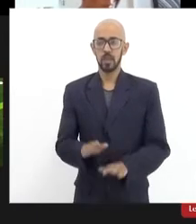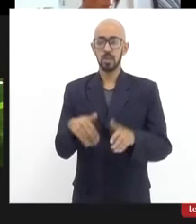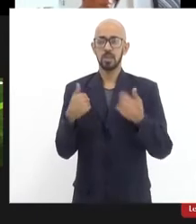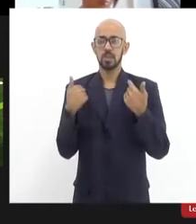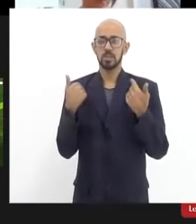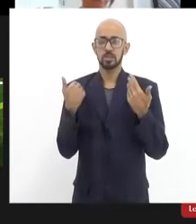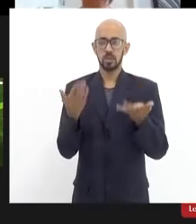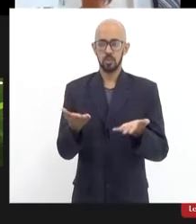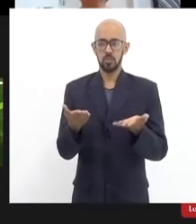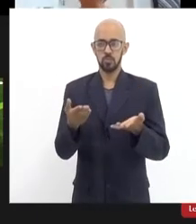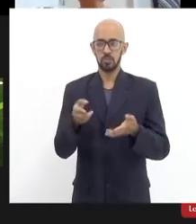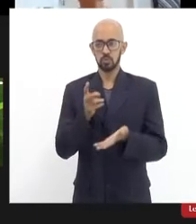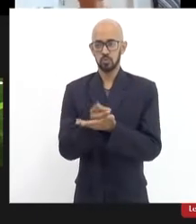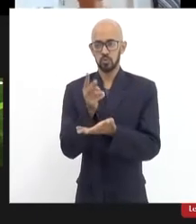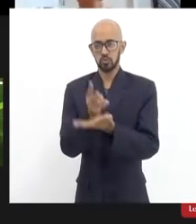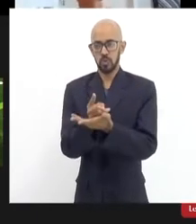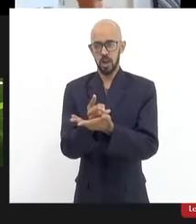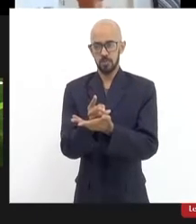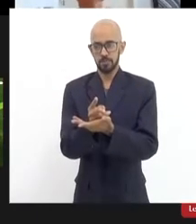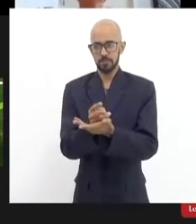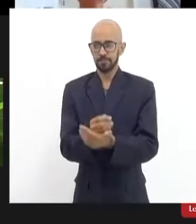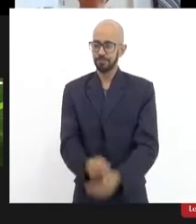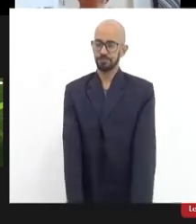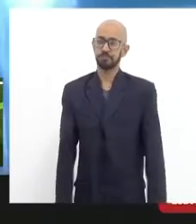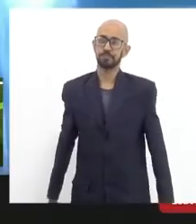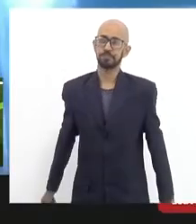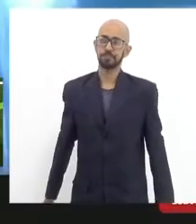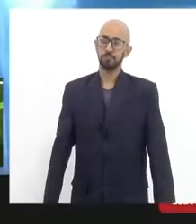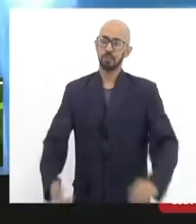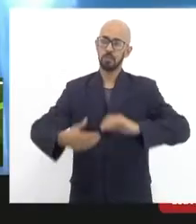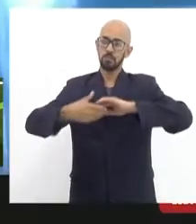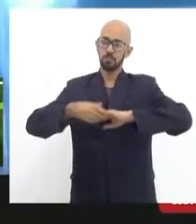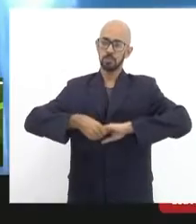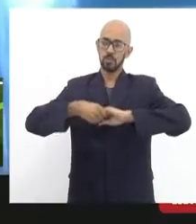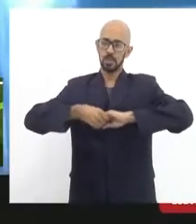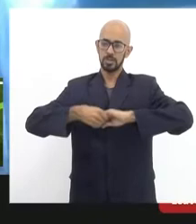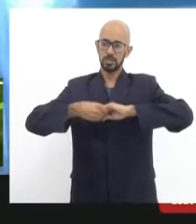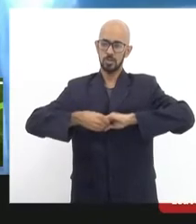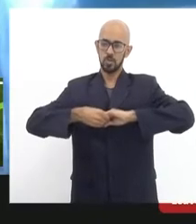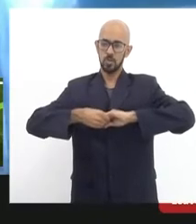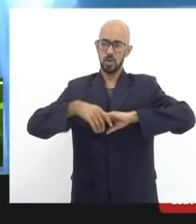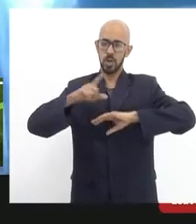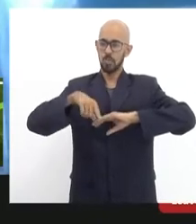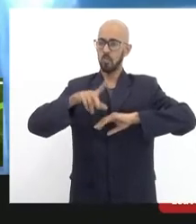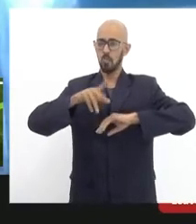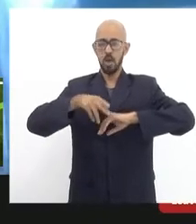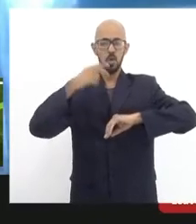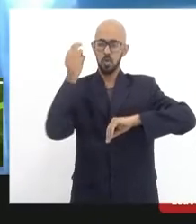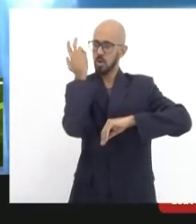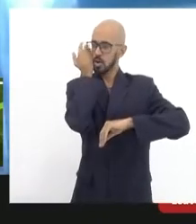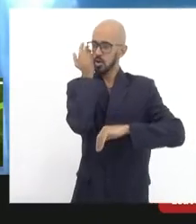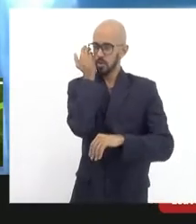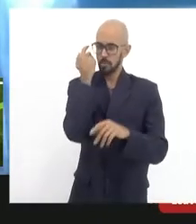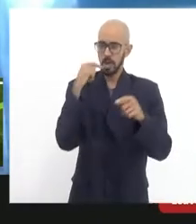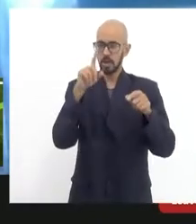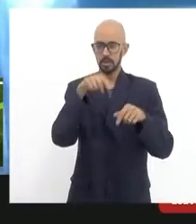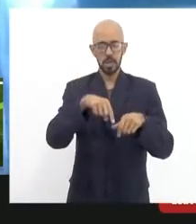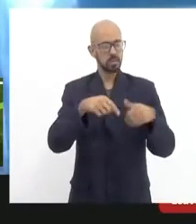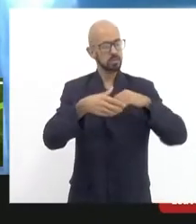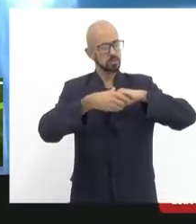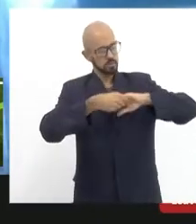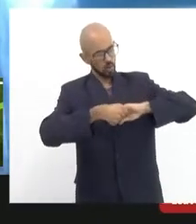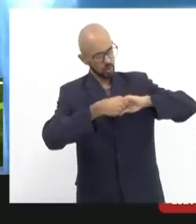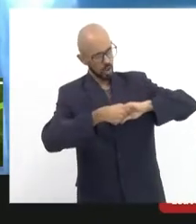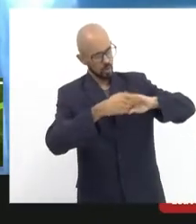Bom, vamos dar sequência então. Bom, a minha saudação é como a do Eliomar, saudar os moradores